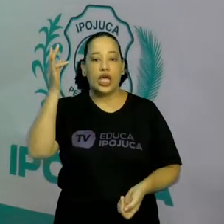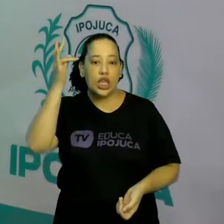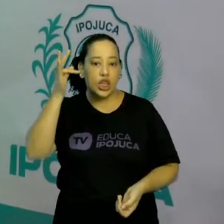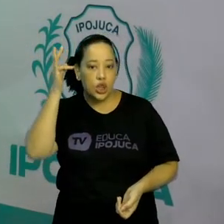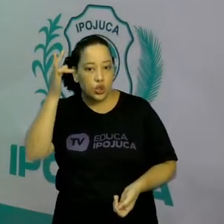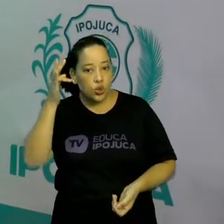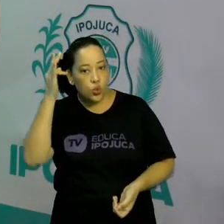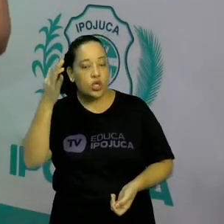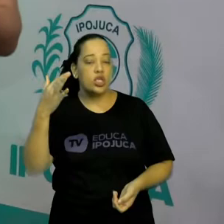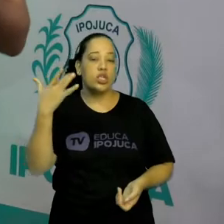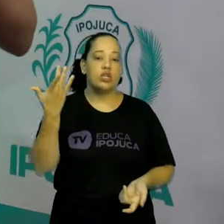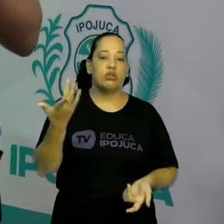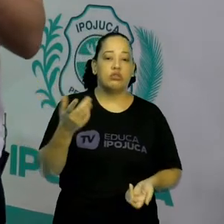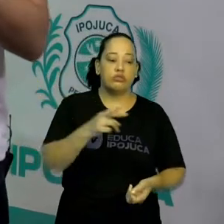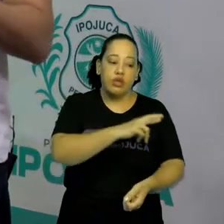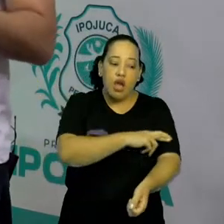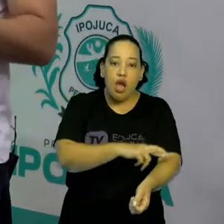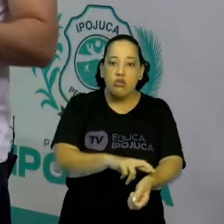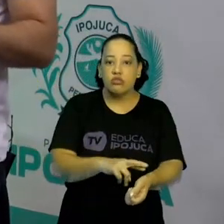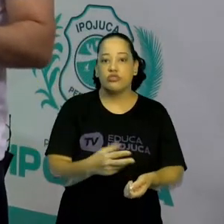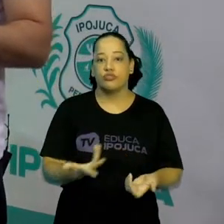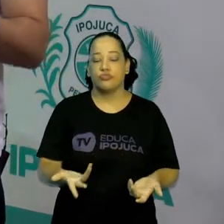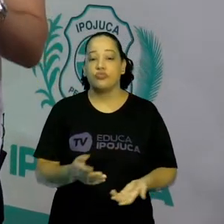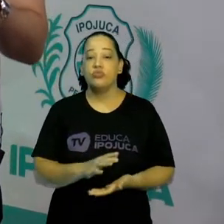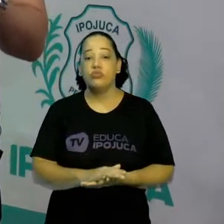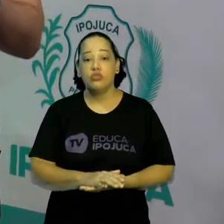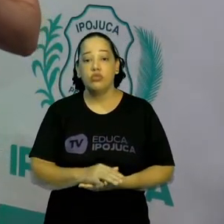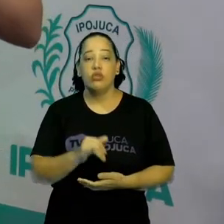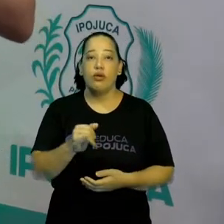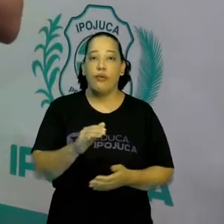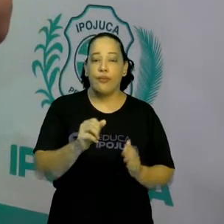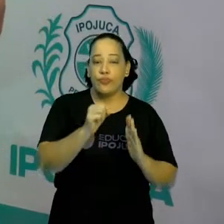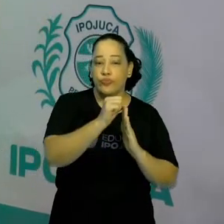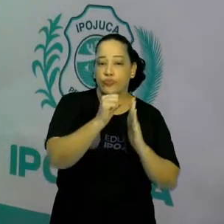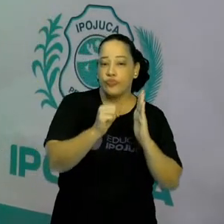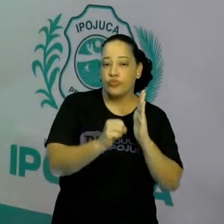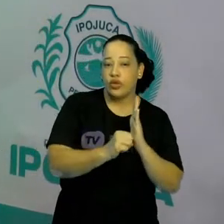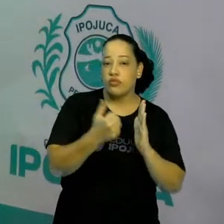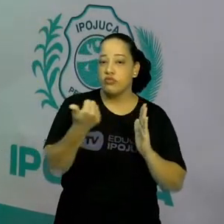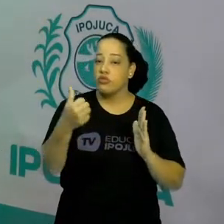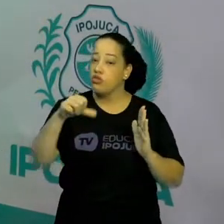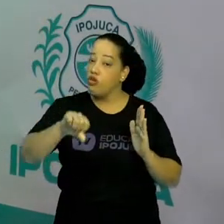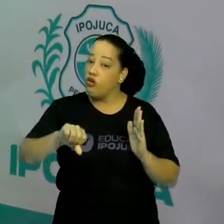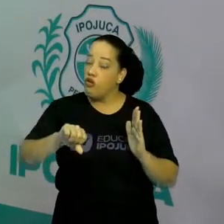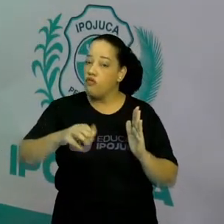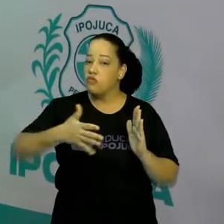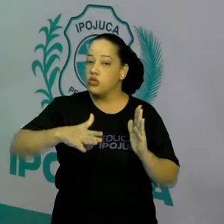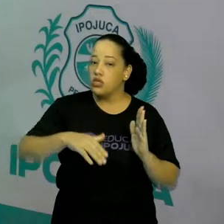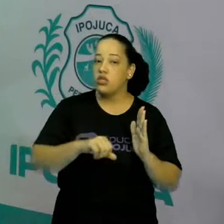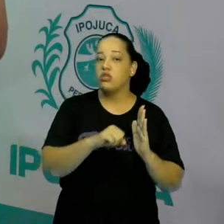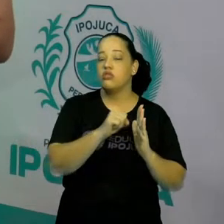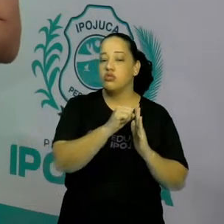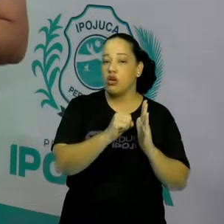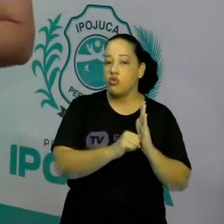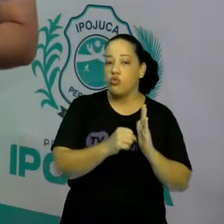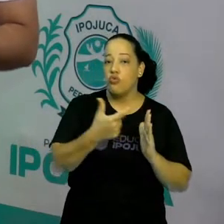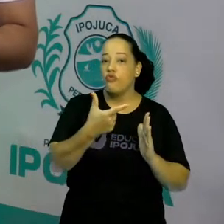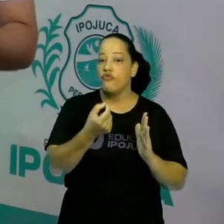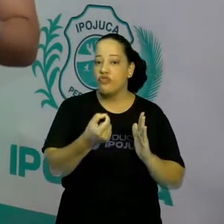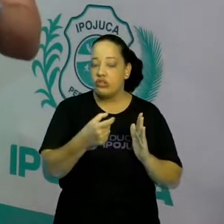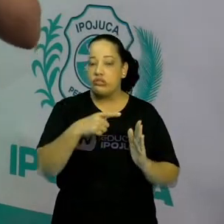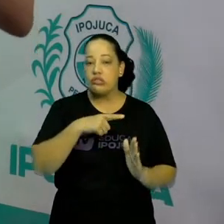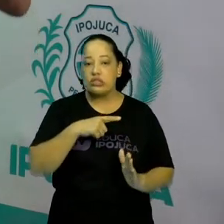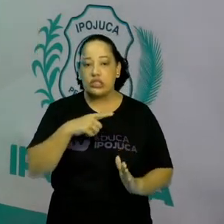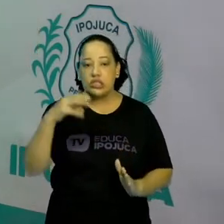desenvolvidas ali no final do século 19 e início do século 20, né? Essas teorias que diziam, por exemplo,